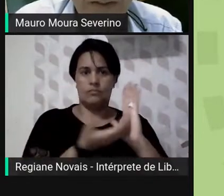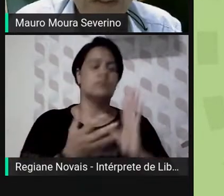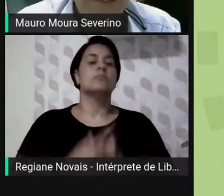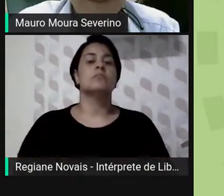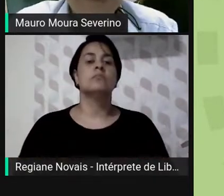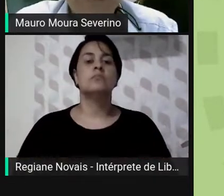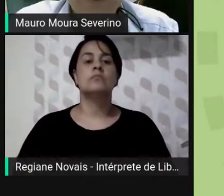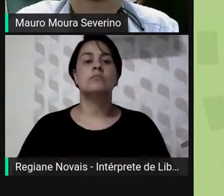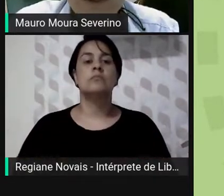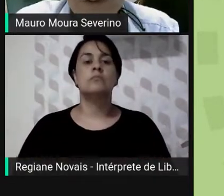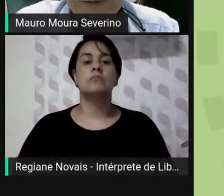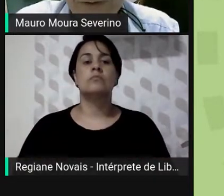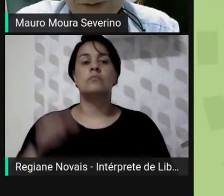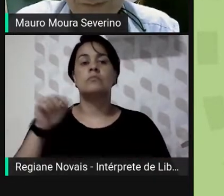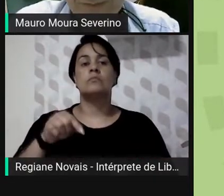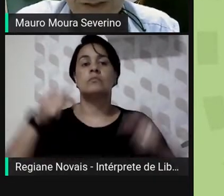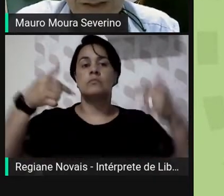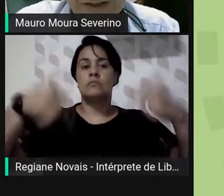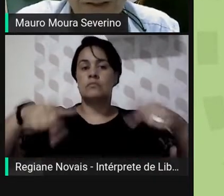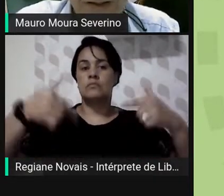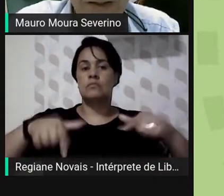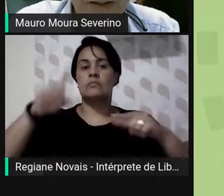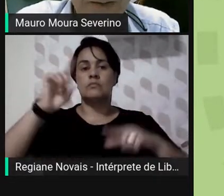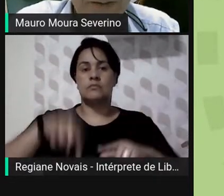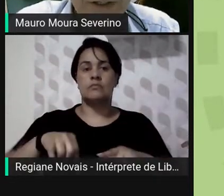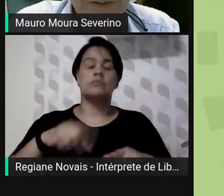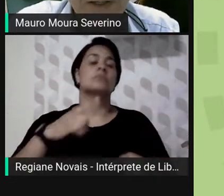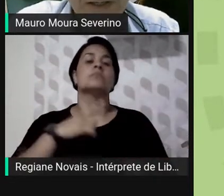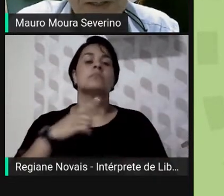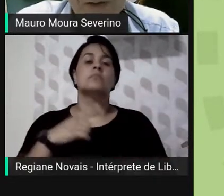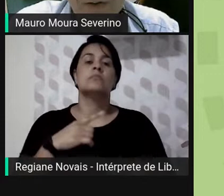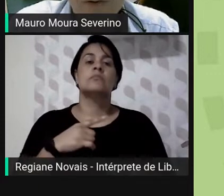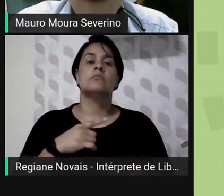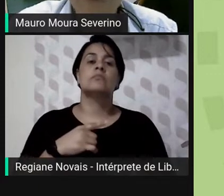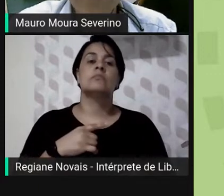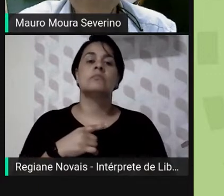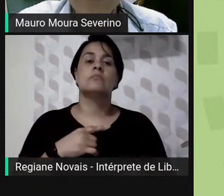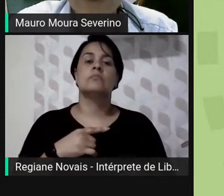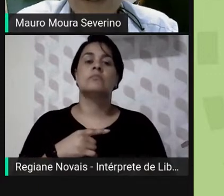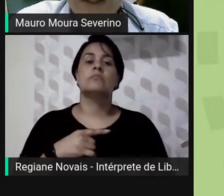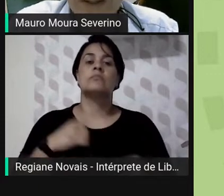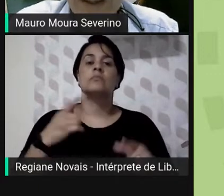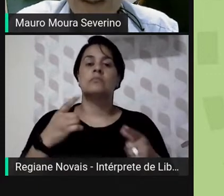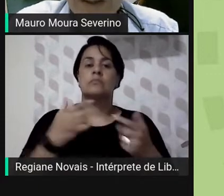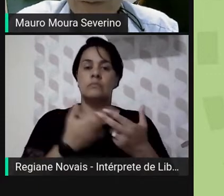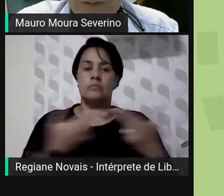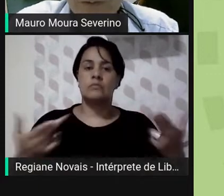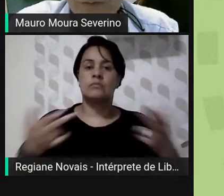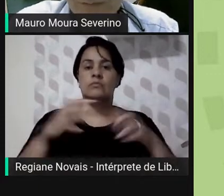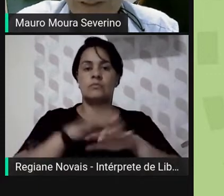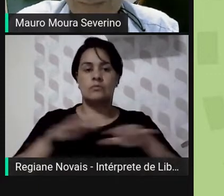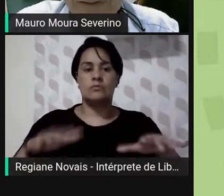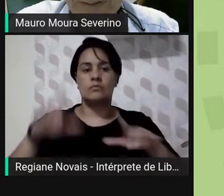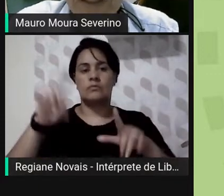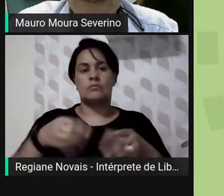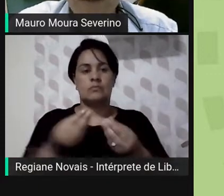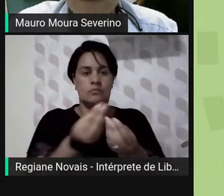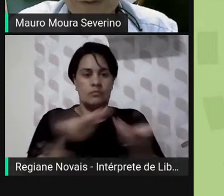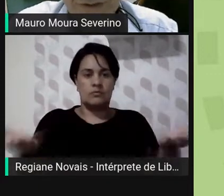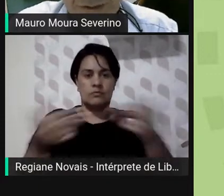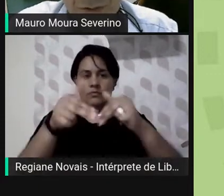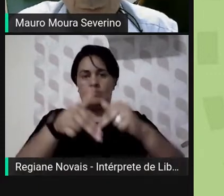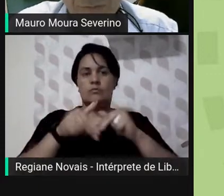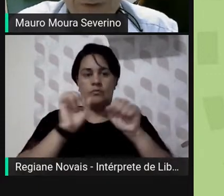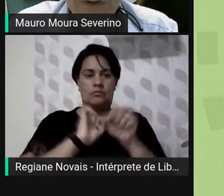Esse trabalho teve como motivação o regime de exceção colocado a todos pela pandemia